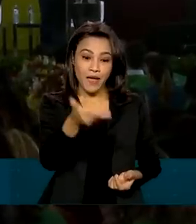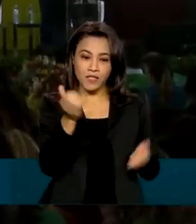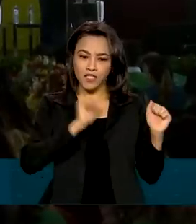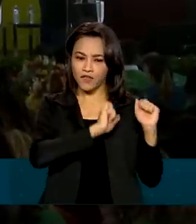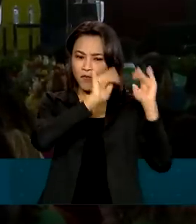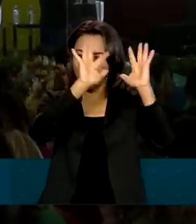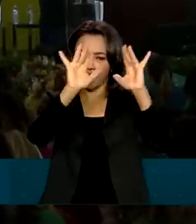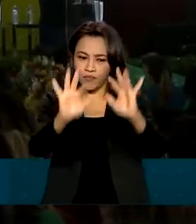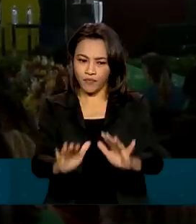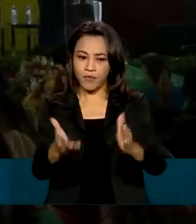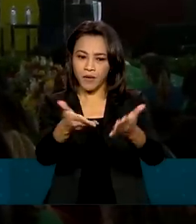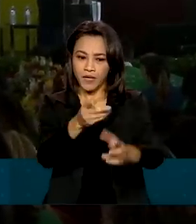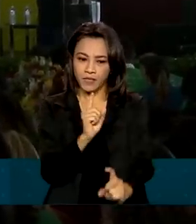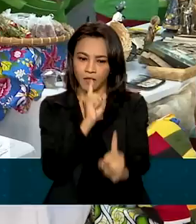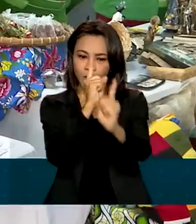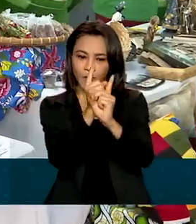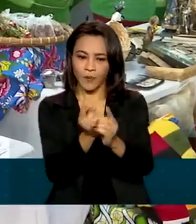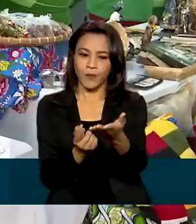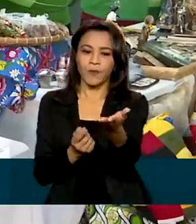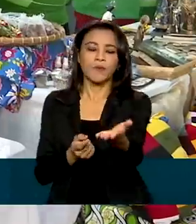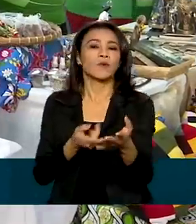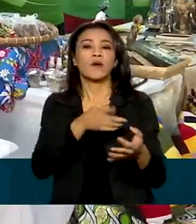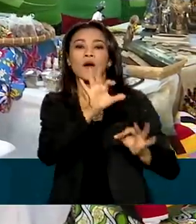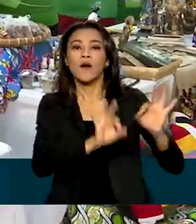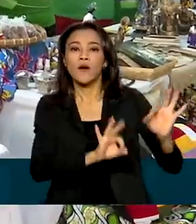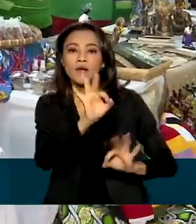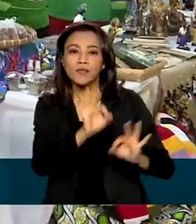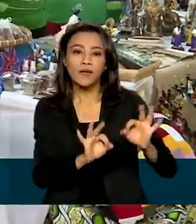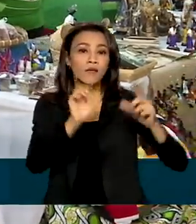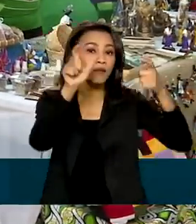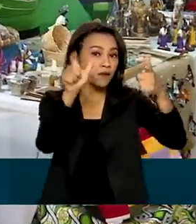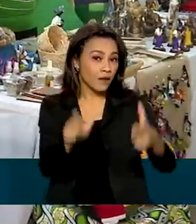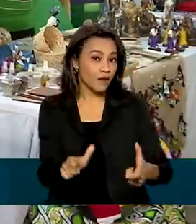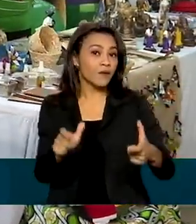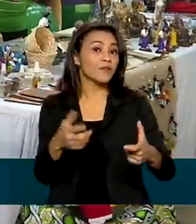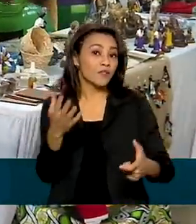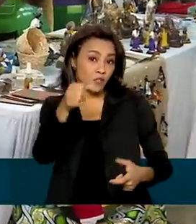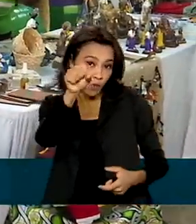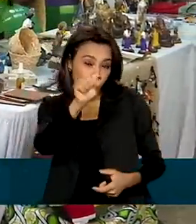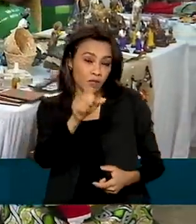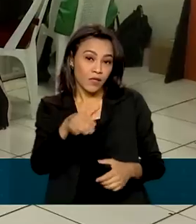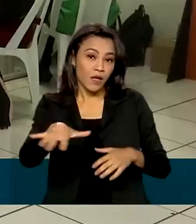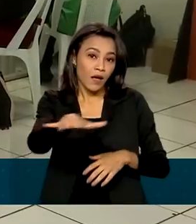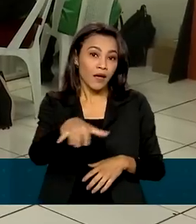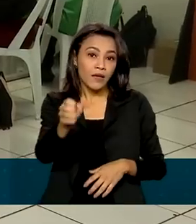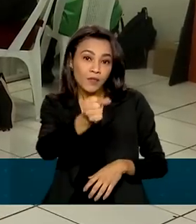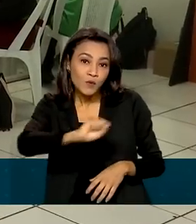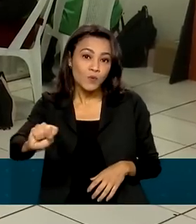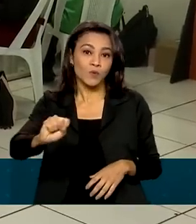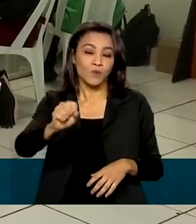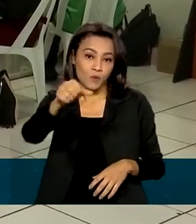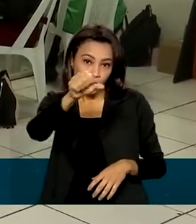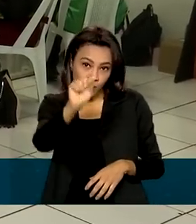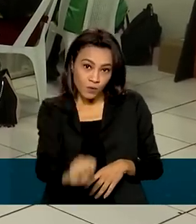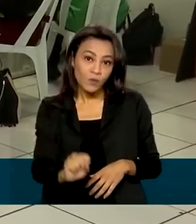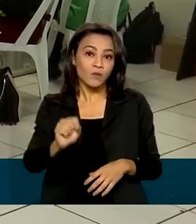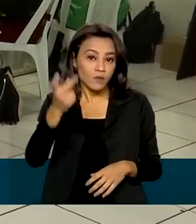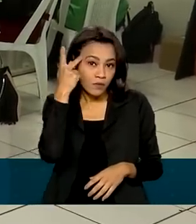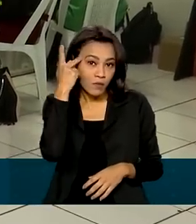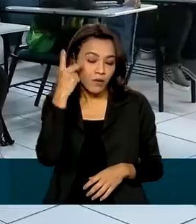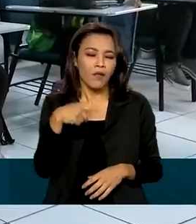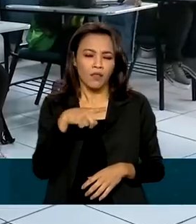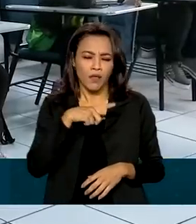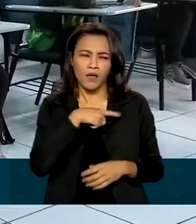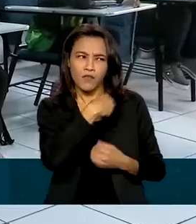evento da Caravana Brasil para elas, realizado no Capão Redondo, zona sul da capital paulista. Elas receberam orientações do